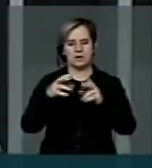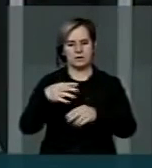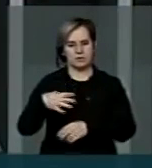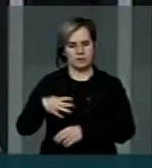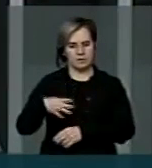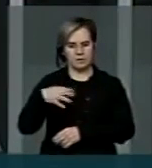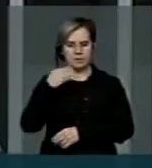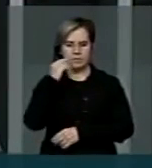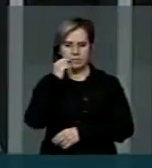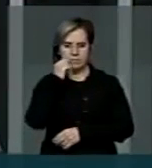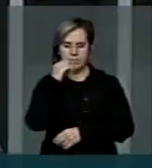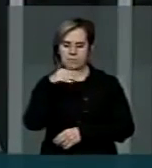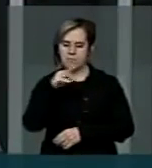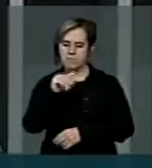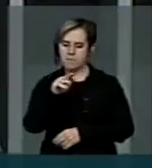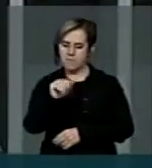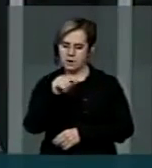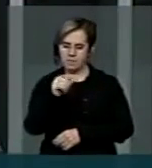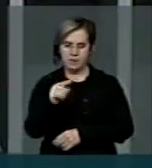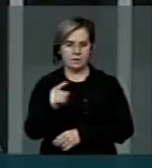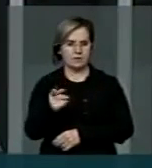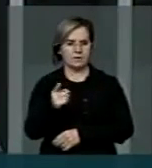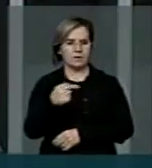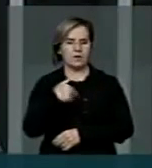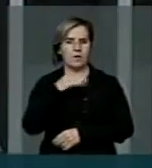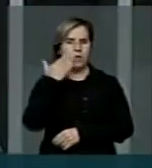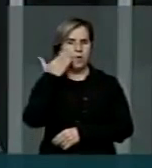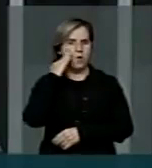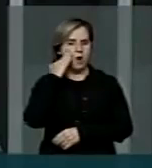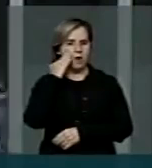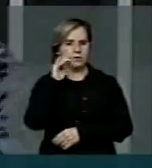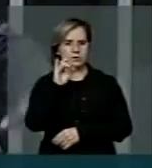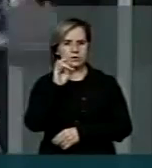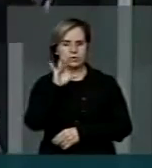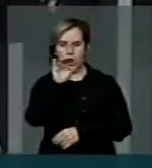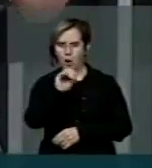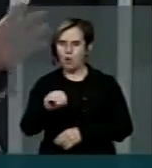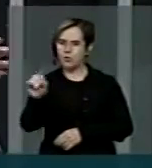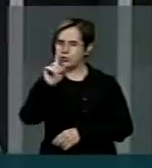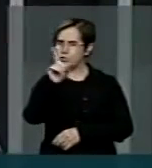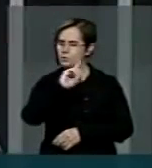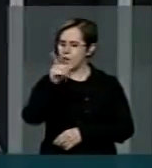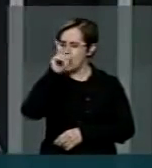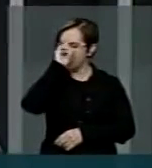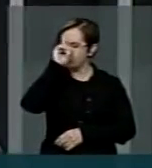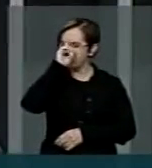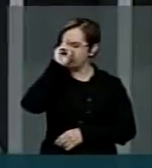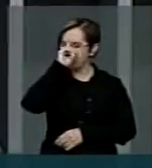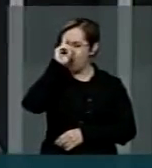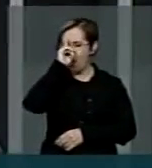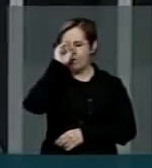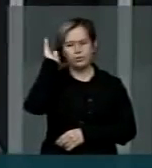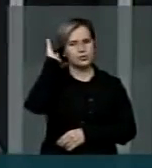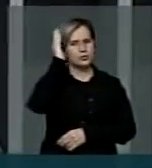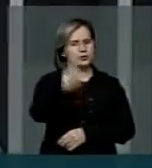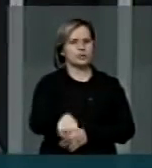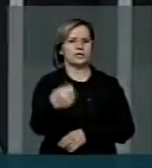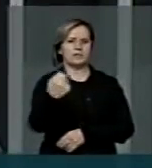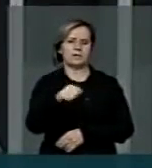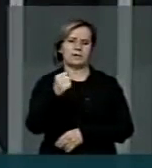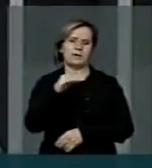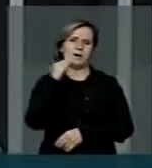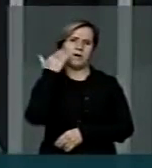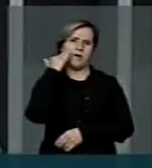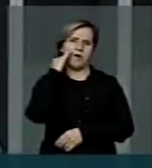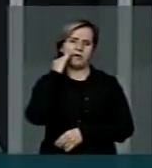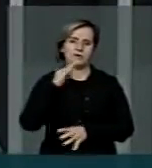o rosa não devia só ser em outubro, todos os dias devia ser rosa, para que